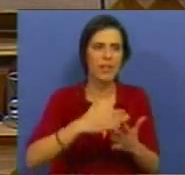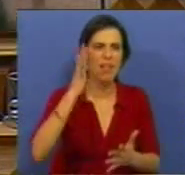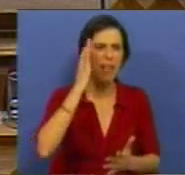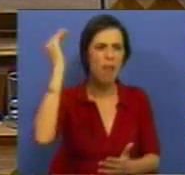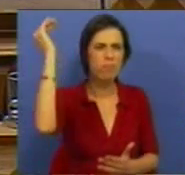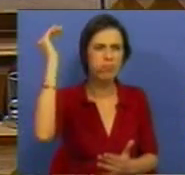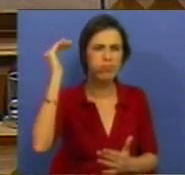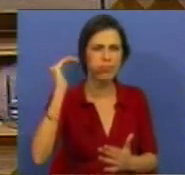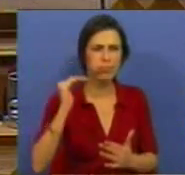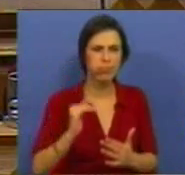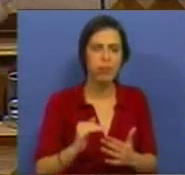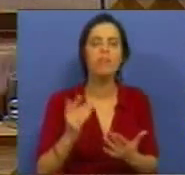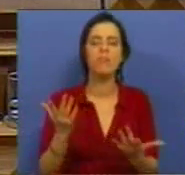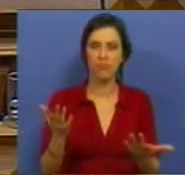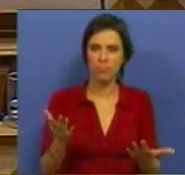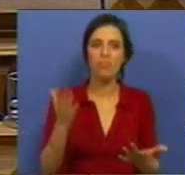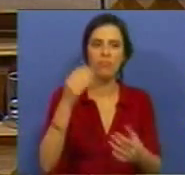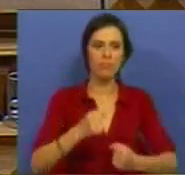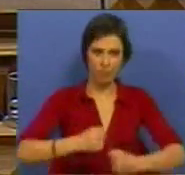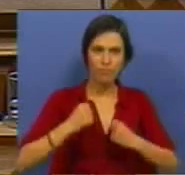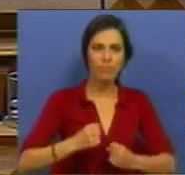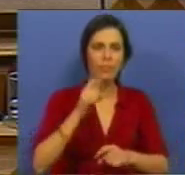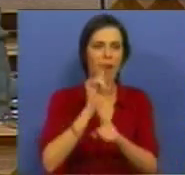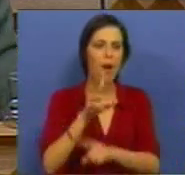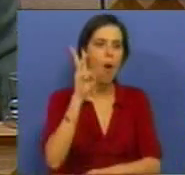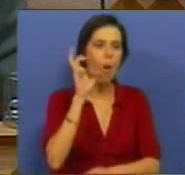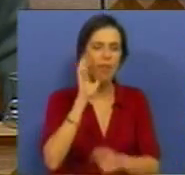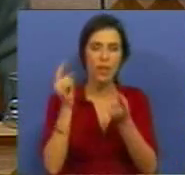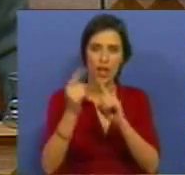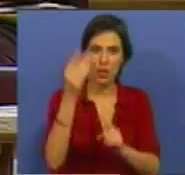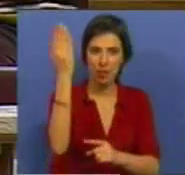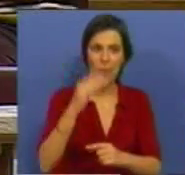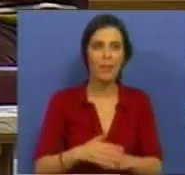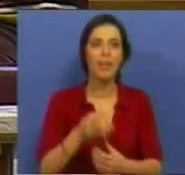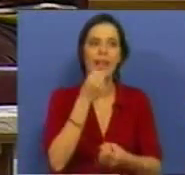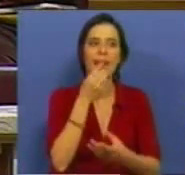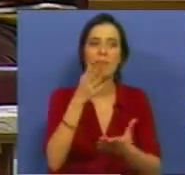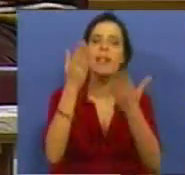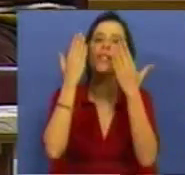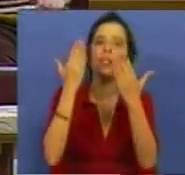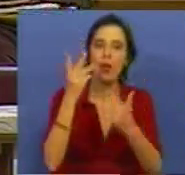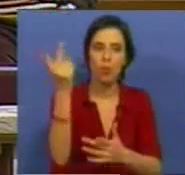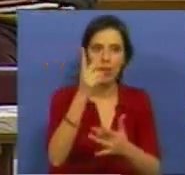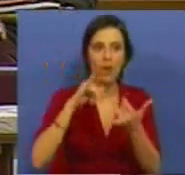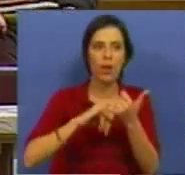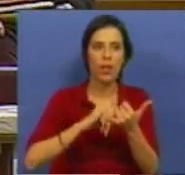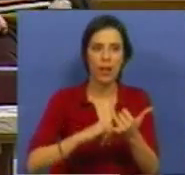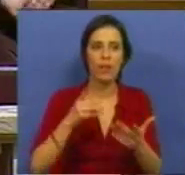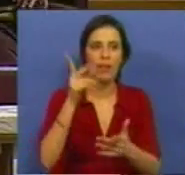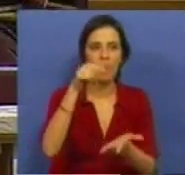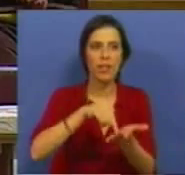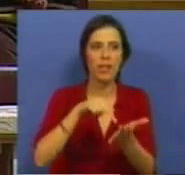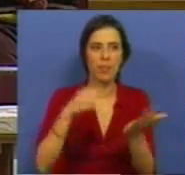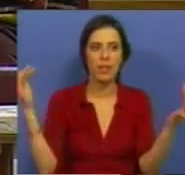tarde de debates, mas que estão firmes a ouvir este debate. E ainda bem, saúdo a vossa associação e a vossa